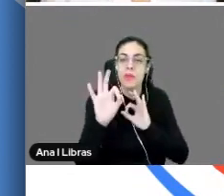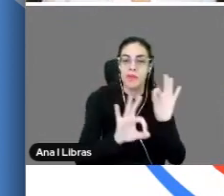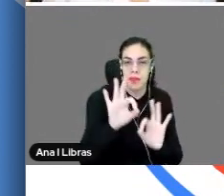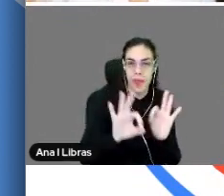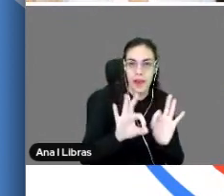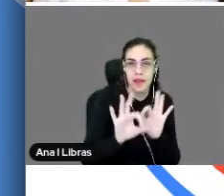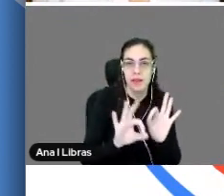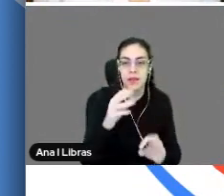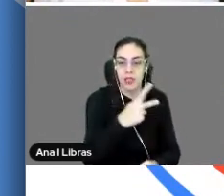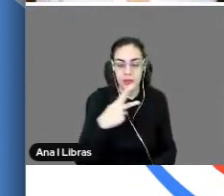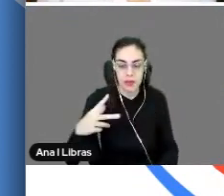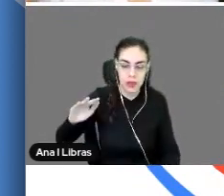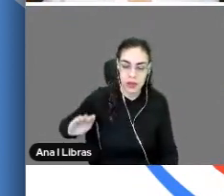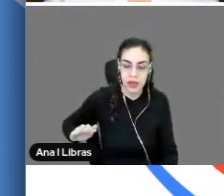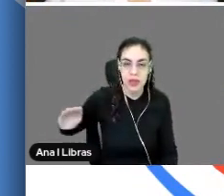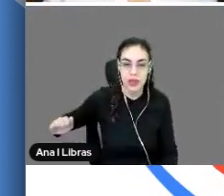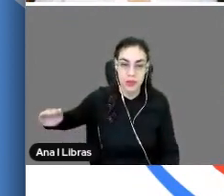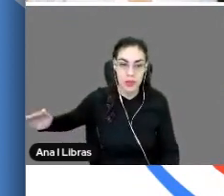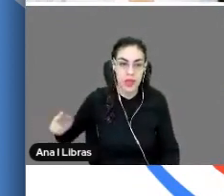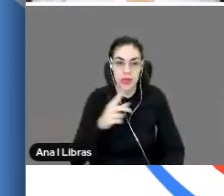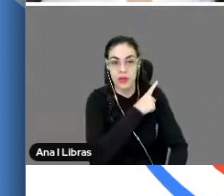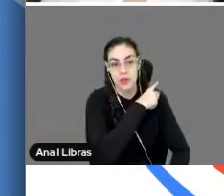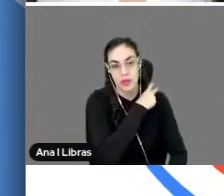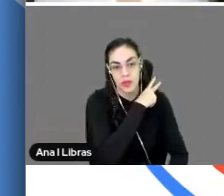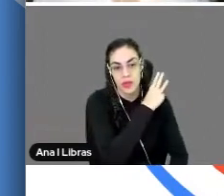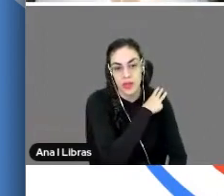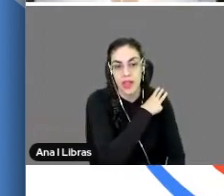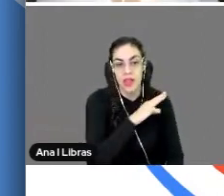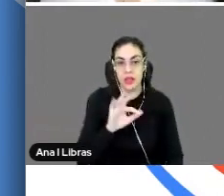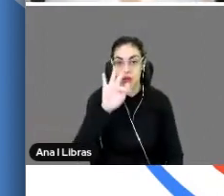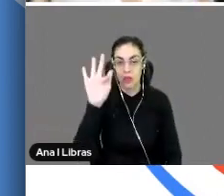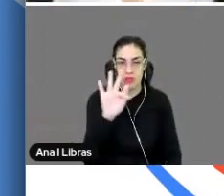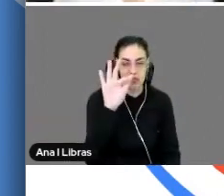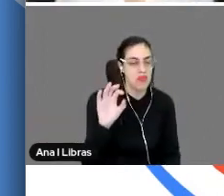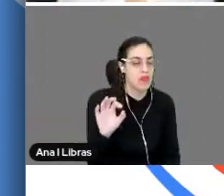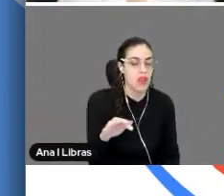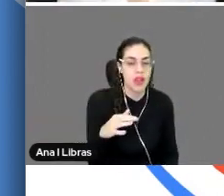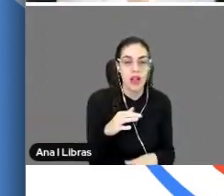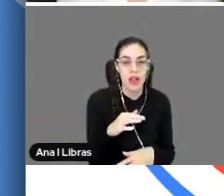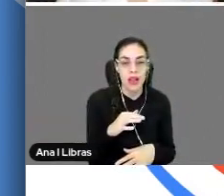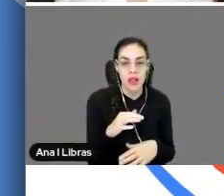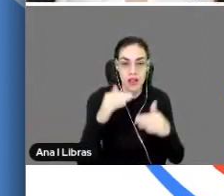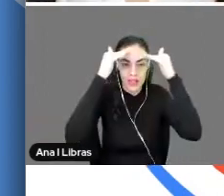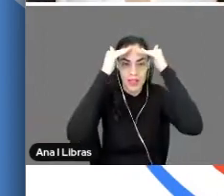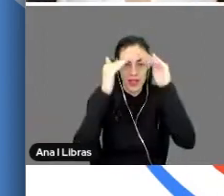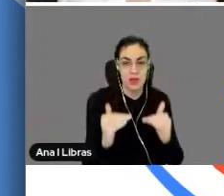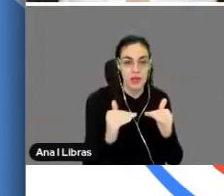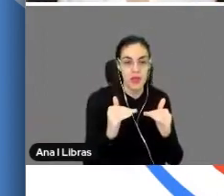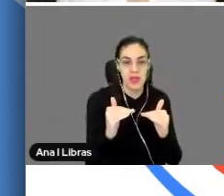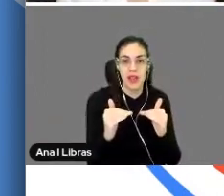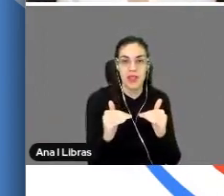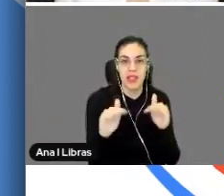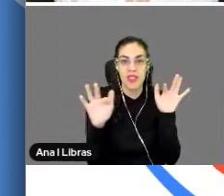básica, que estão ali no fundamental, nos anos finais, no ensino médio, ou aqueles que estão no ensino superior, para lidar com a responsabilidade de escrita dos